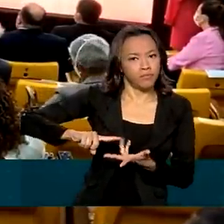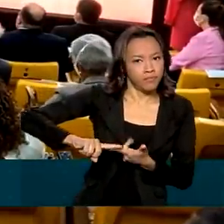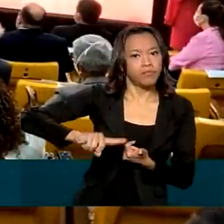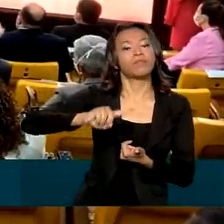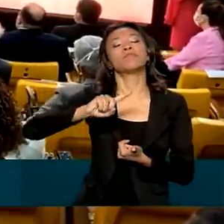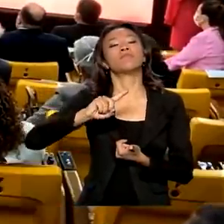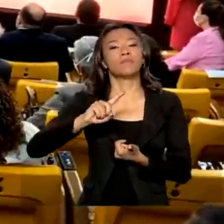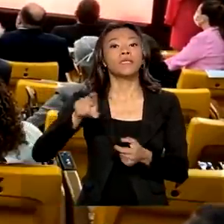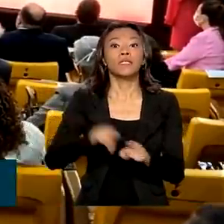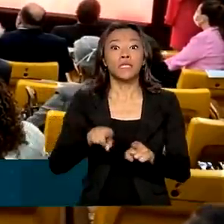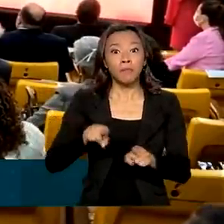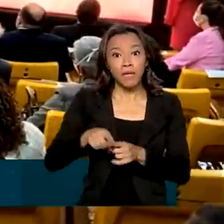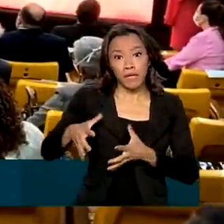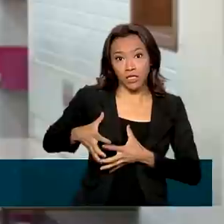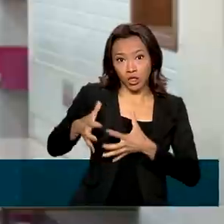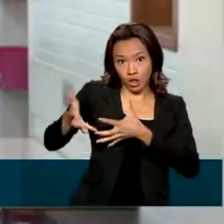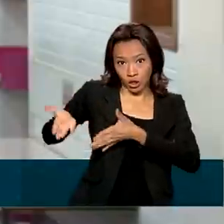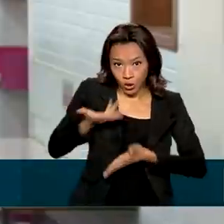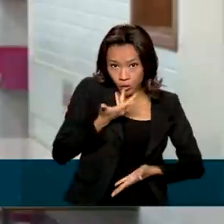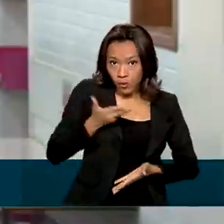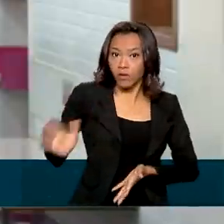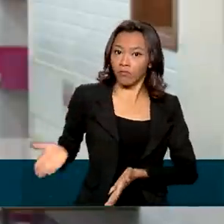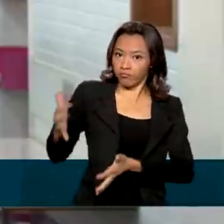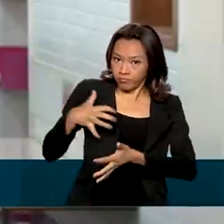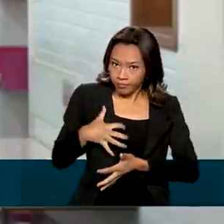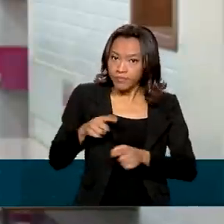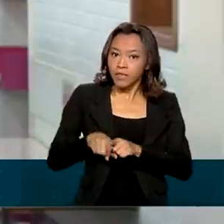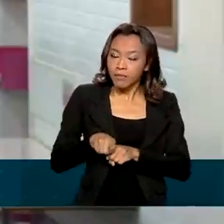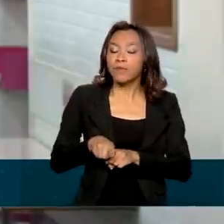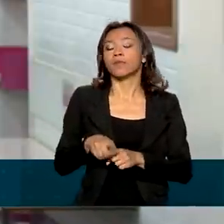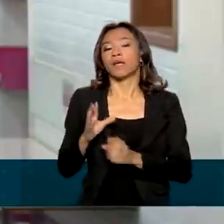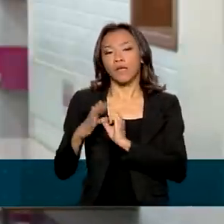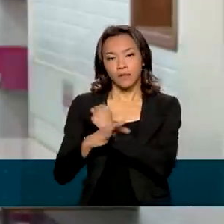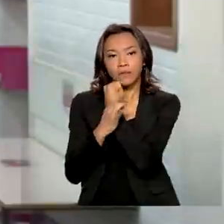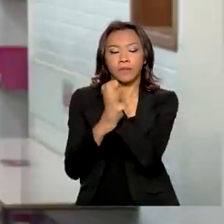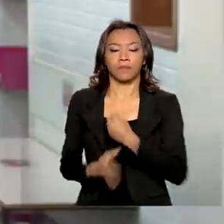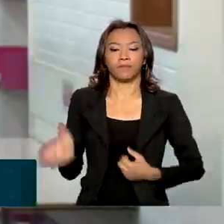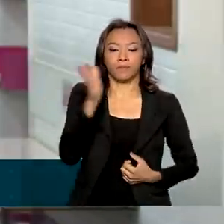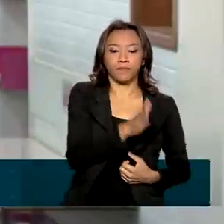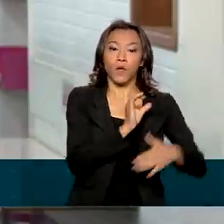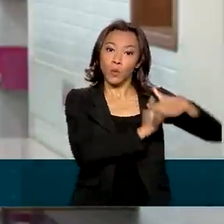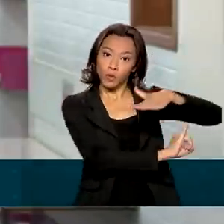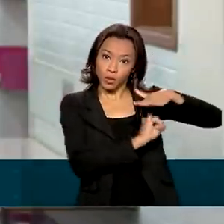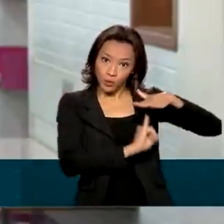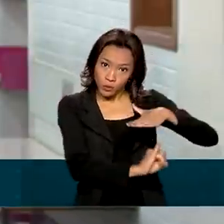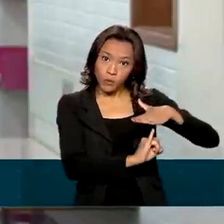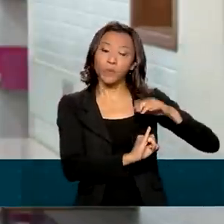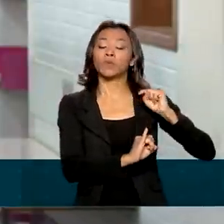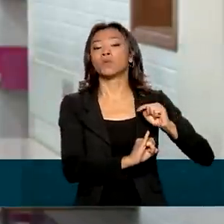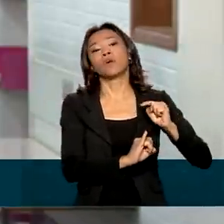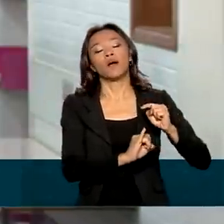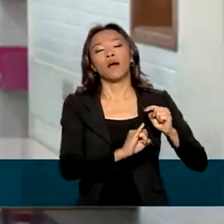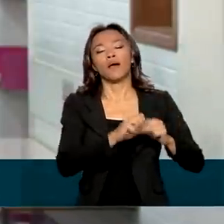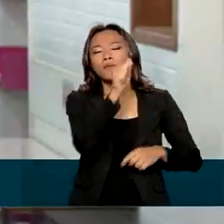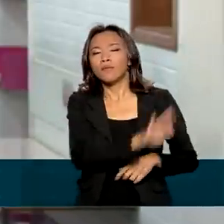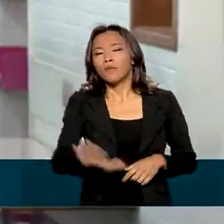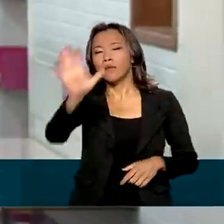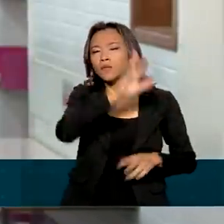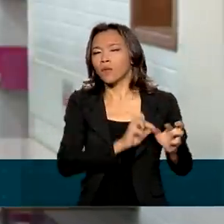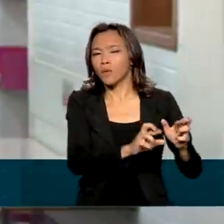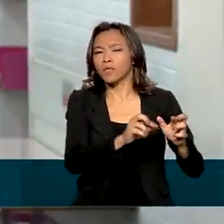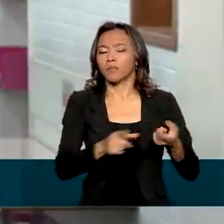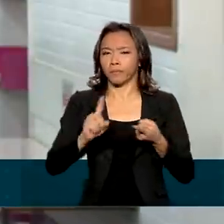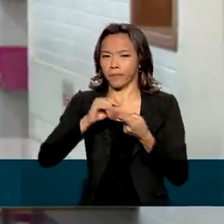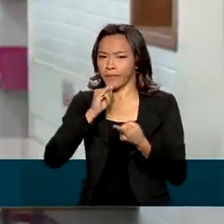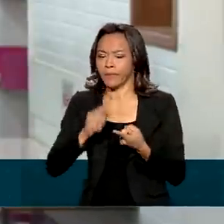de reconstituição da mama. Segundo o Instituto Nacional do Câncer, hábitos como a má alimentação, o consumo